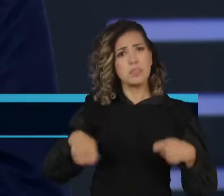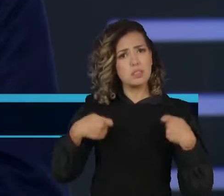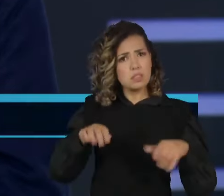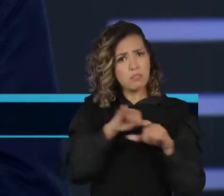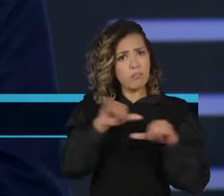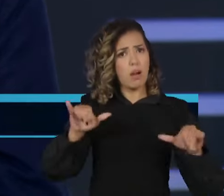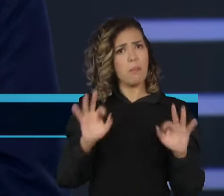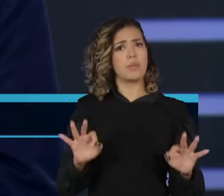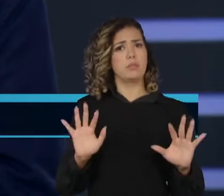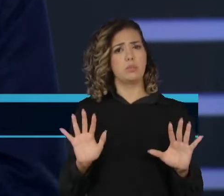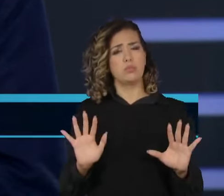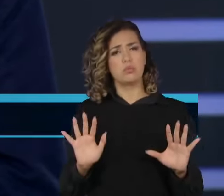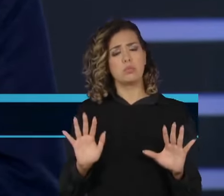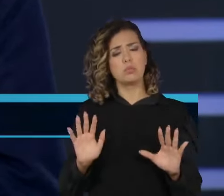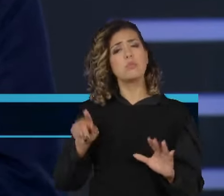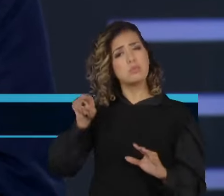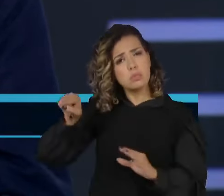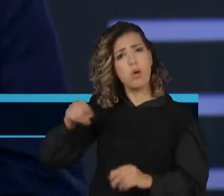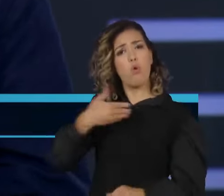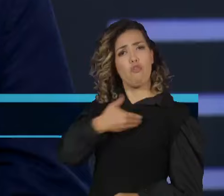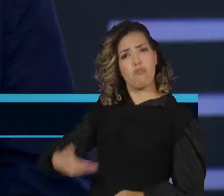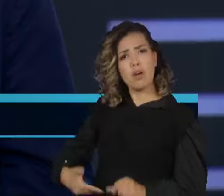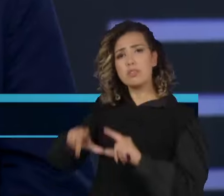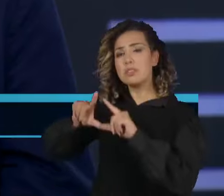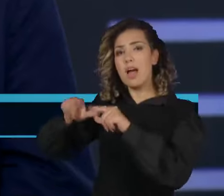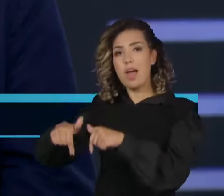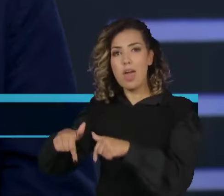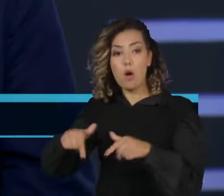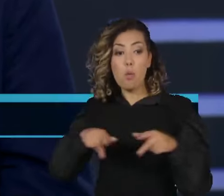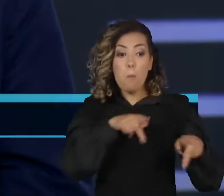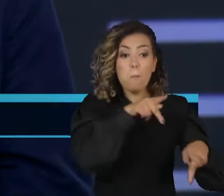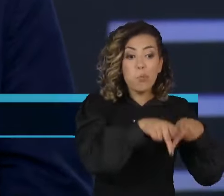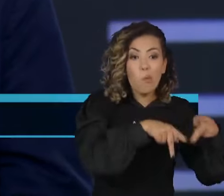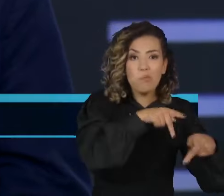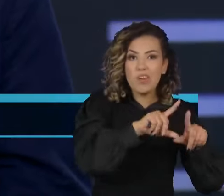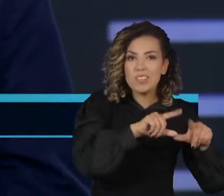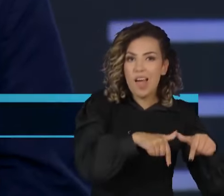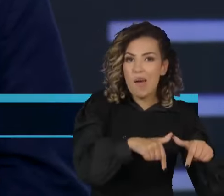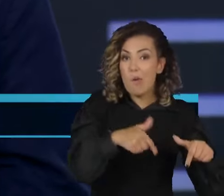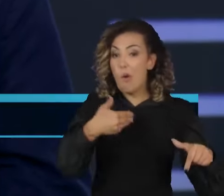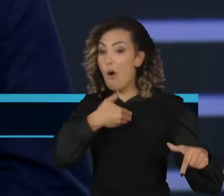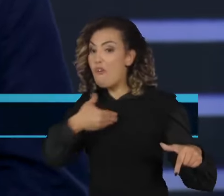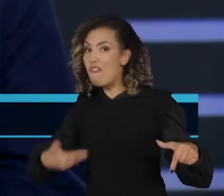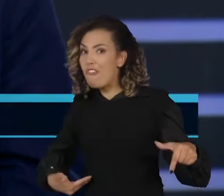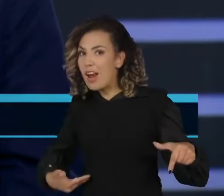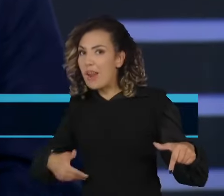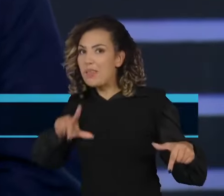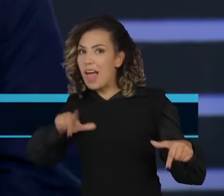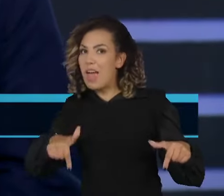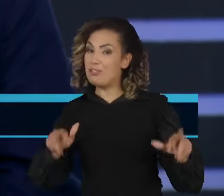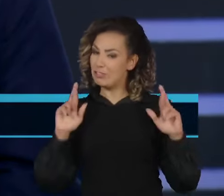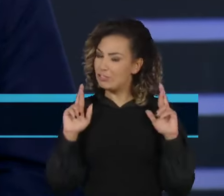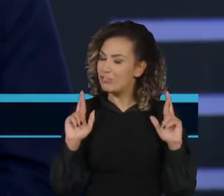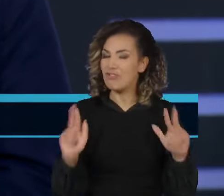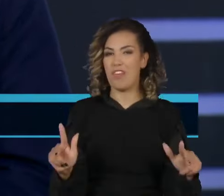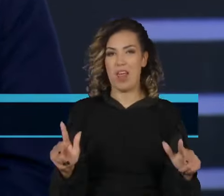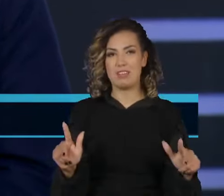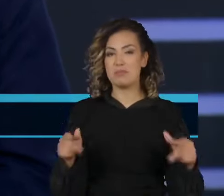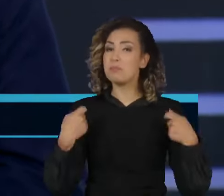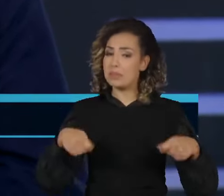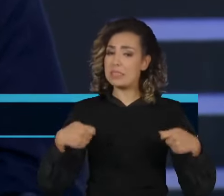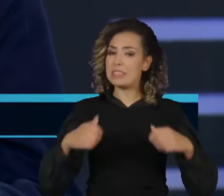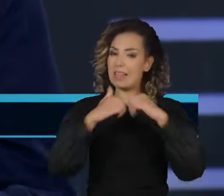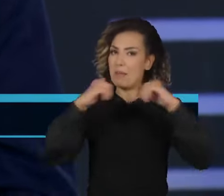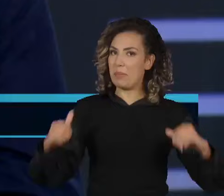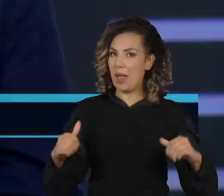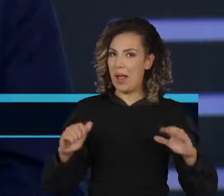Então, o governo de Israel é muito diferente do povo de Israel e essa coisa tem que ser bem separada sempre. Agora,